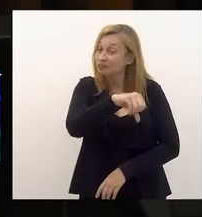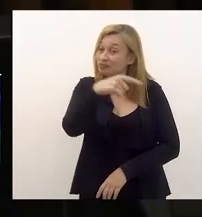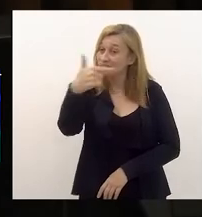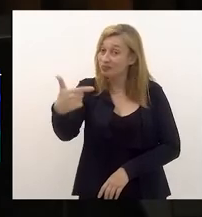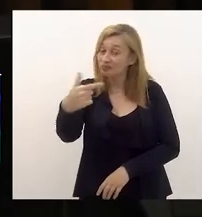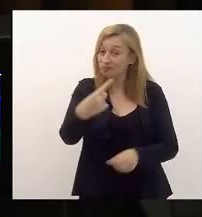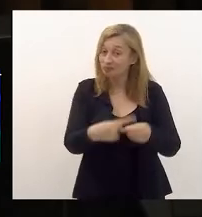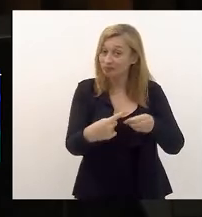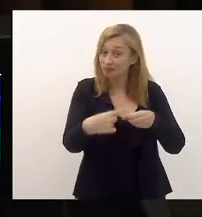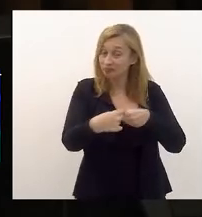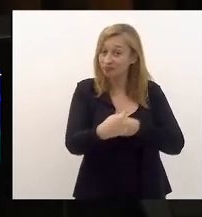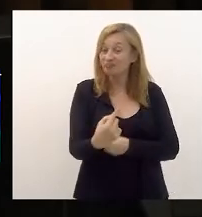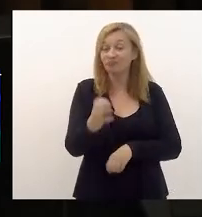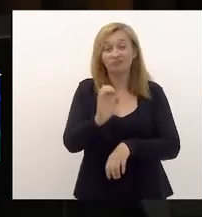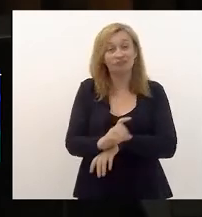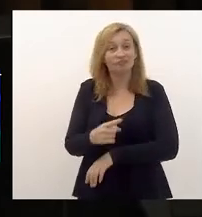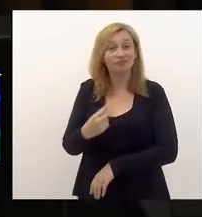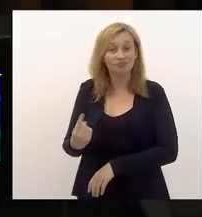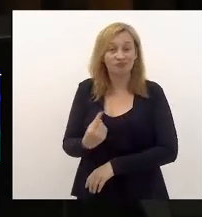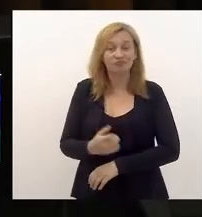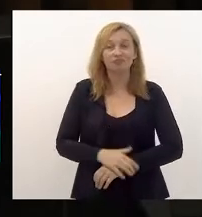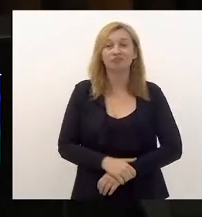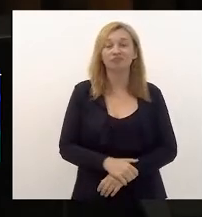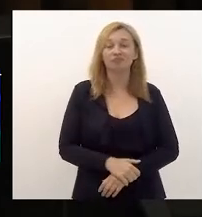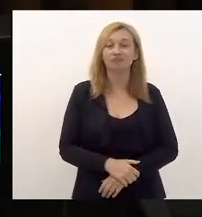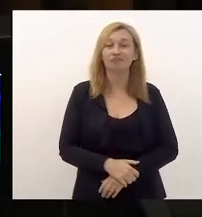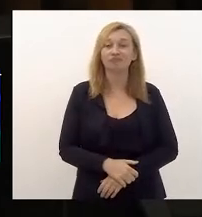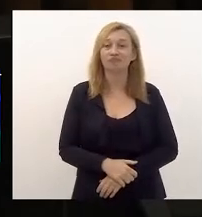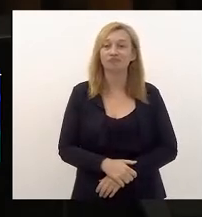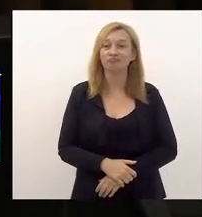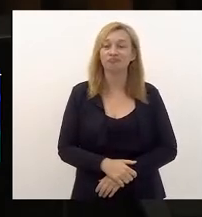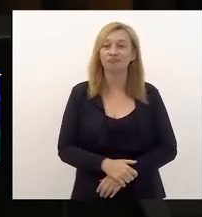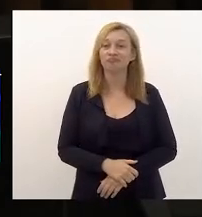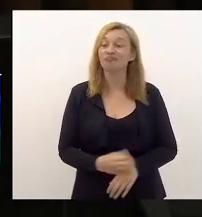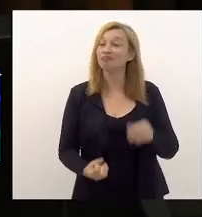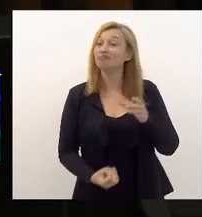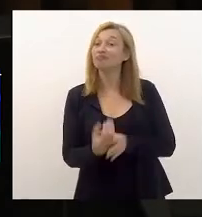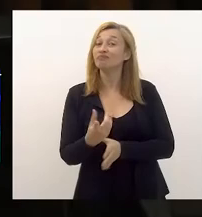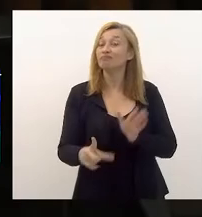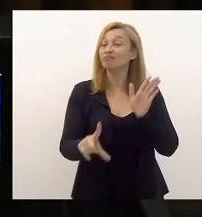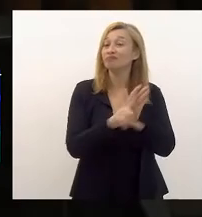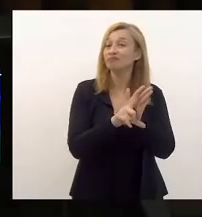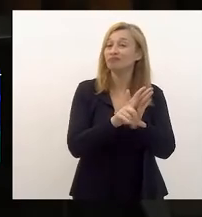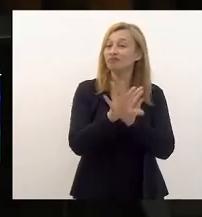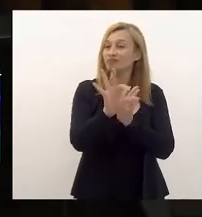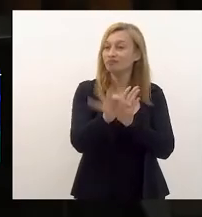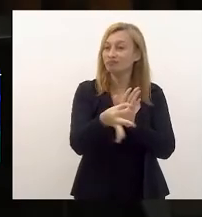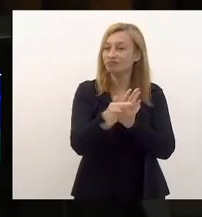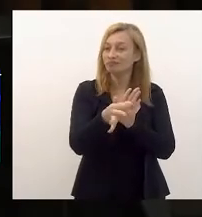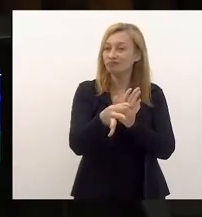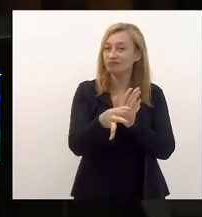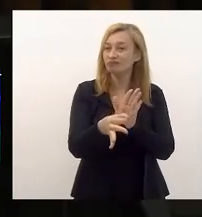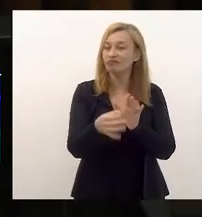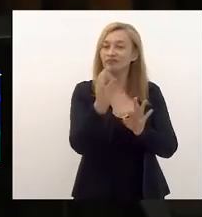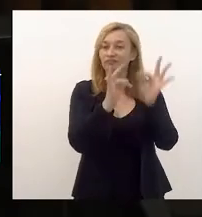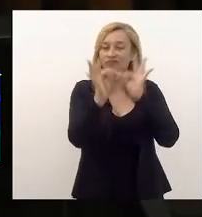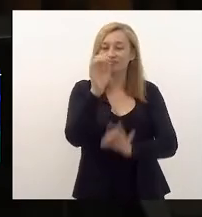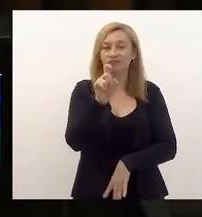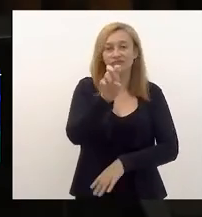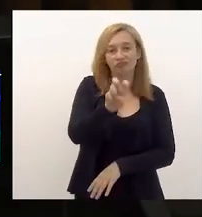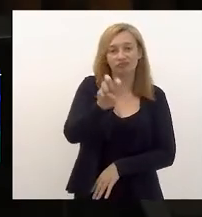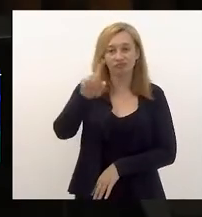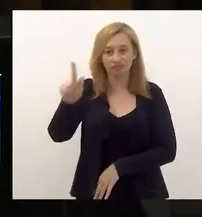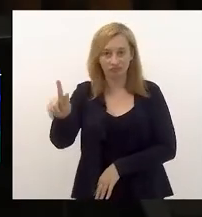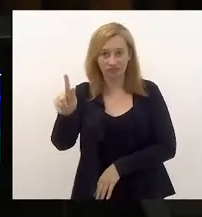prefeituras do nosso Estado que fizessem legislações específicas. A tecnologia 5G